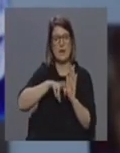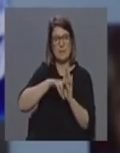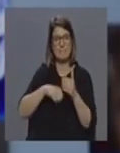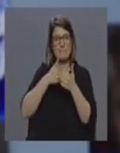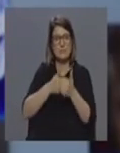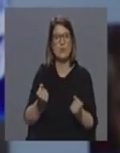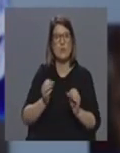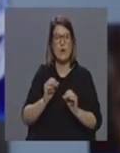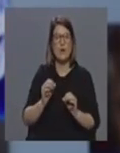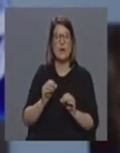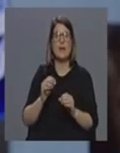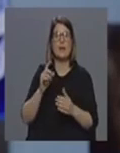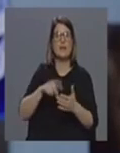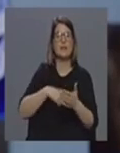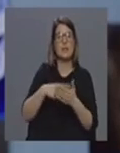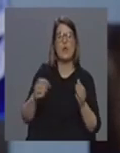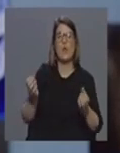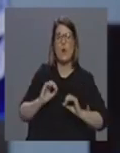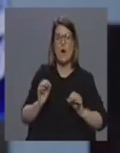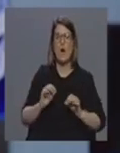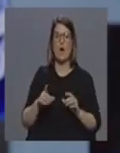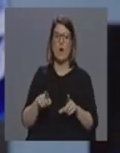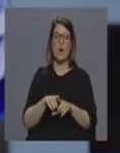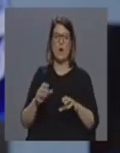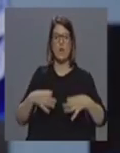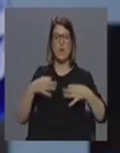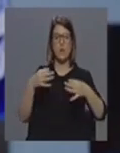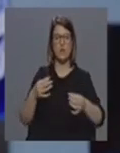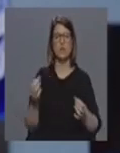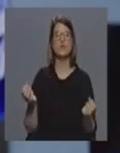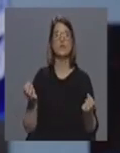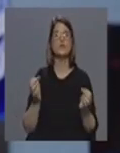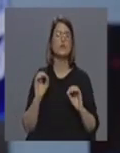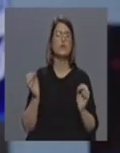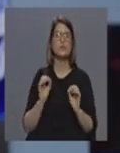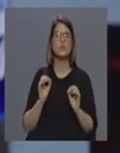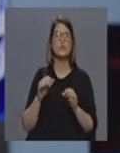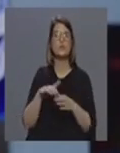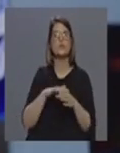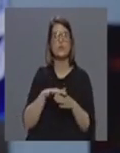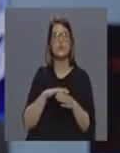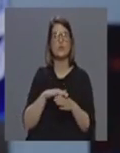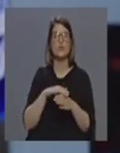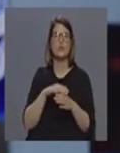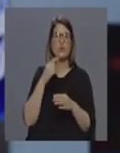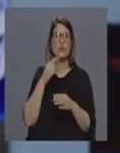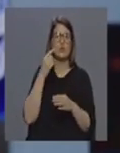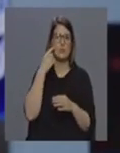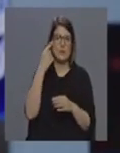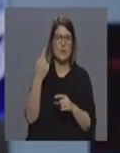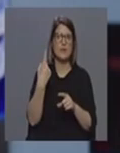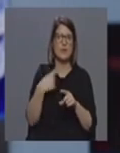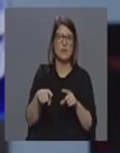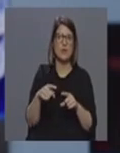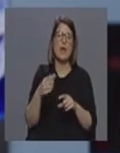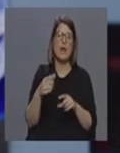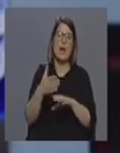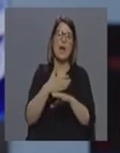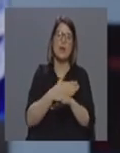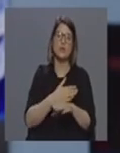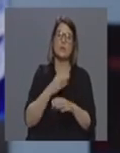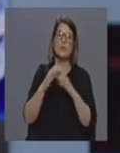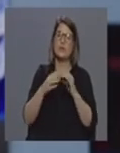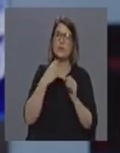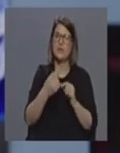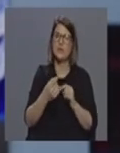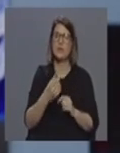adiem ou não cancelem digamos a sua deslocação para a região salvo errar as exceções e essas exceções têm que ser devidamente comunicadas através da linha de saúde